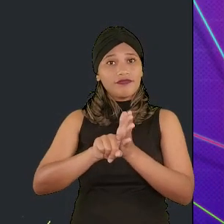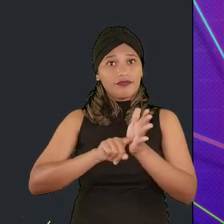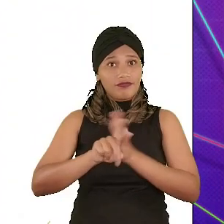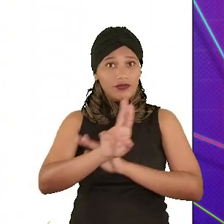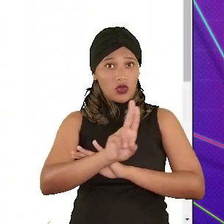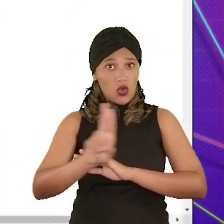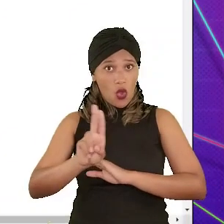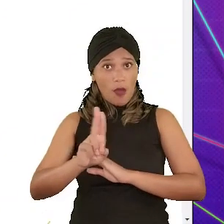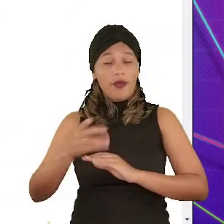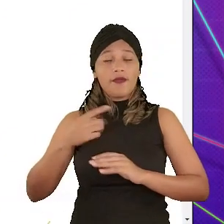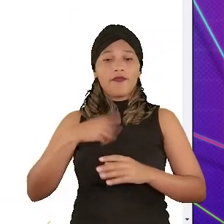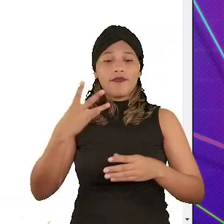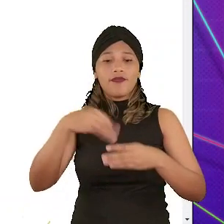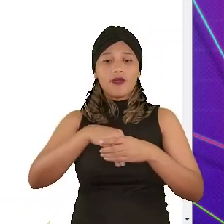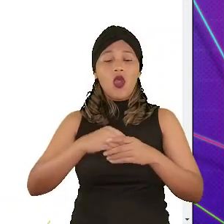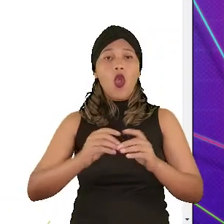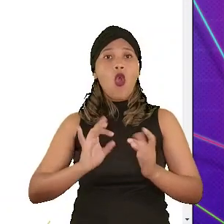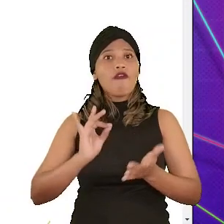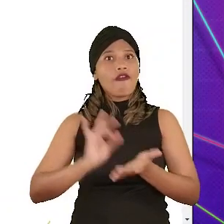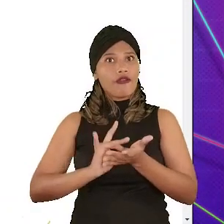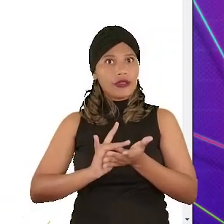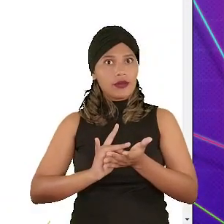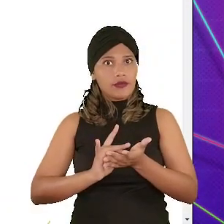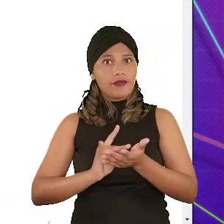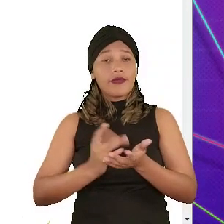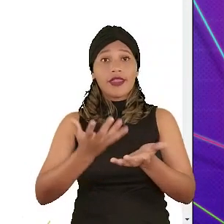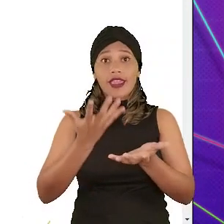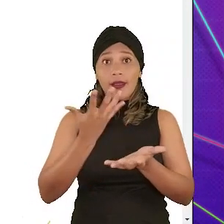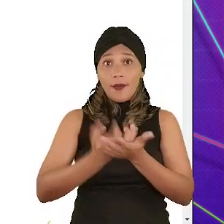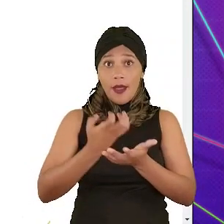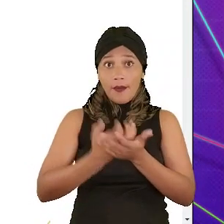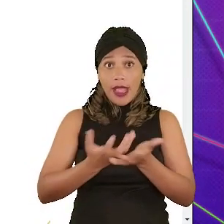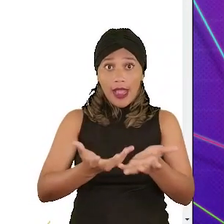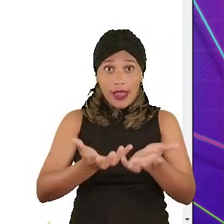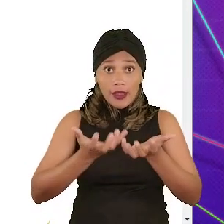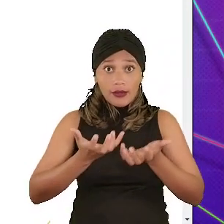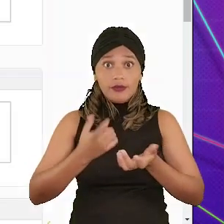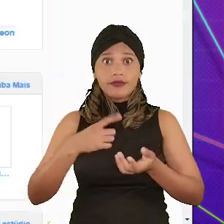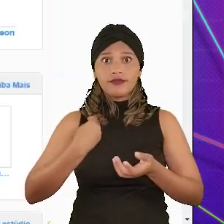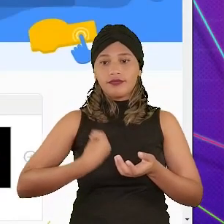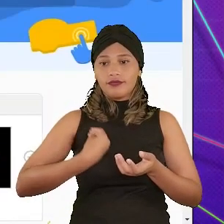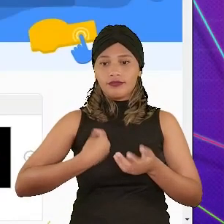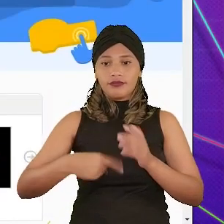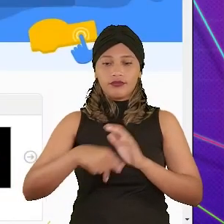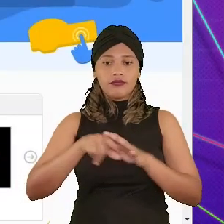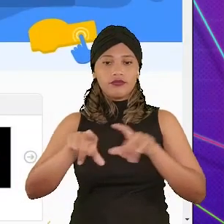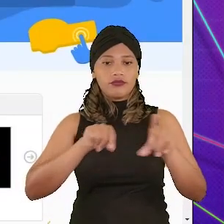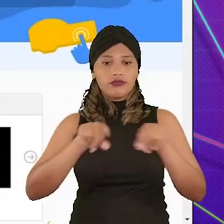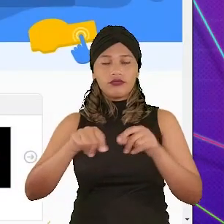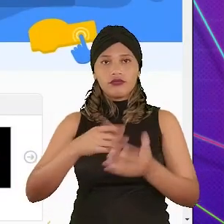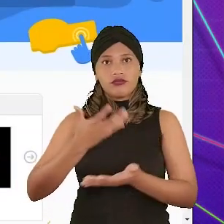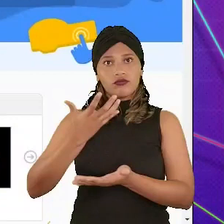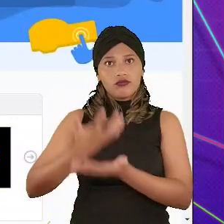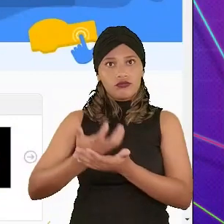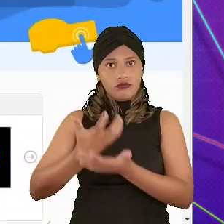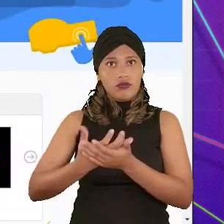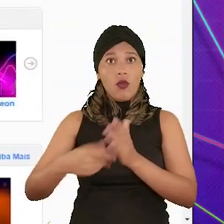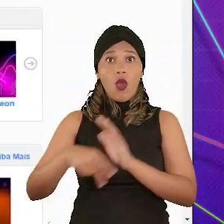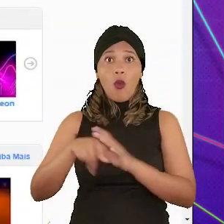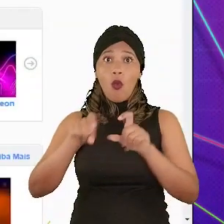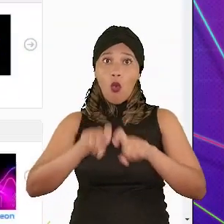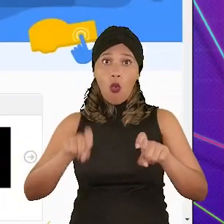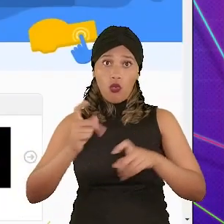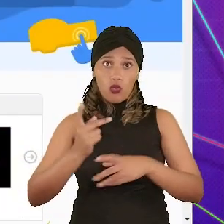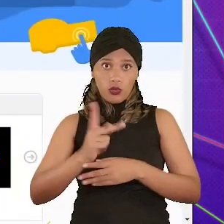pesquisar por esse nome e entrar na página oficial dele. Lembrando que quem quiser baixar o programa, existe essa opção de fazer o download do